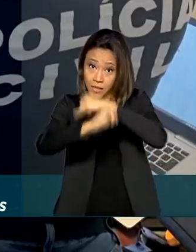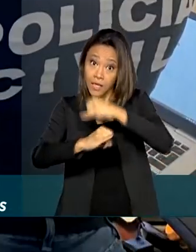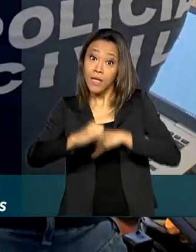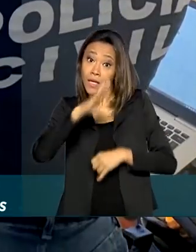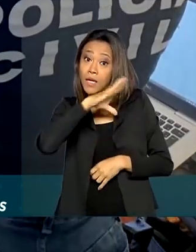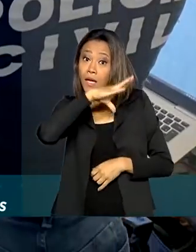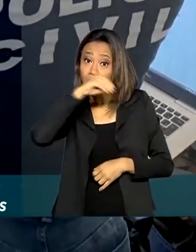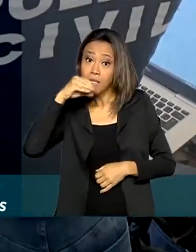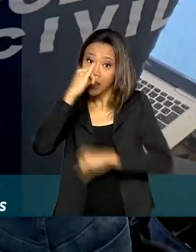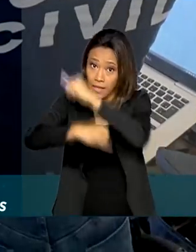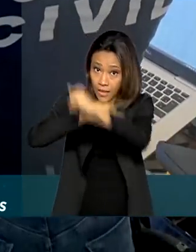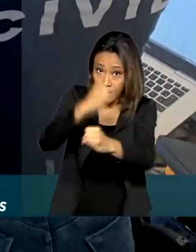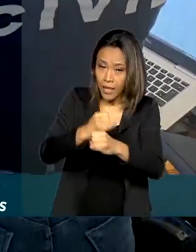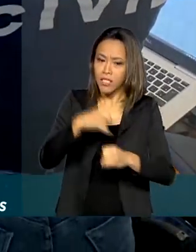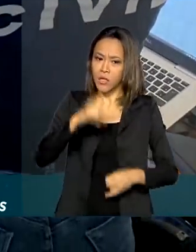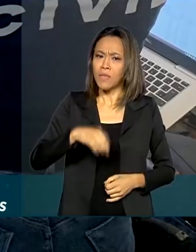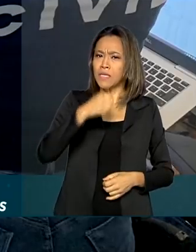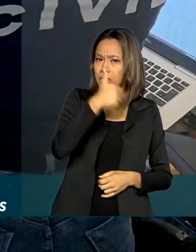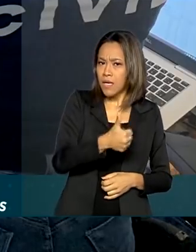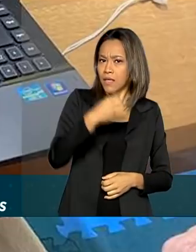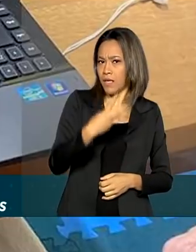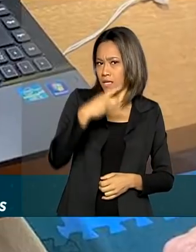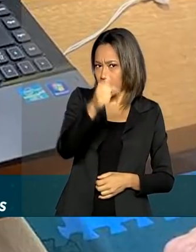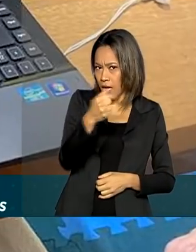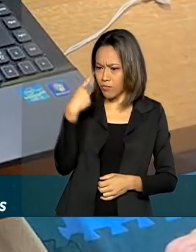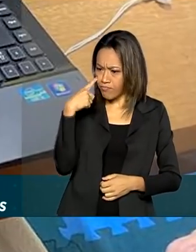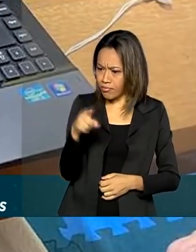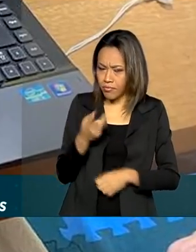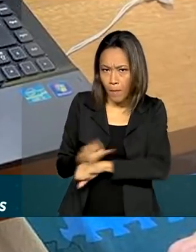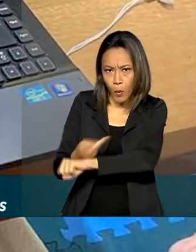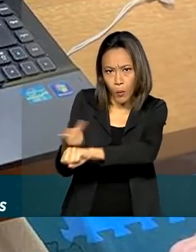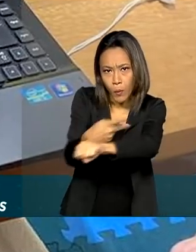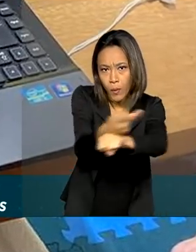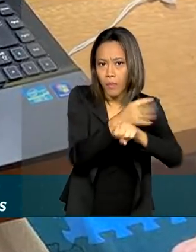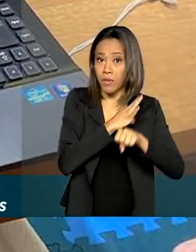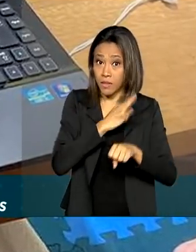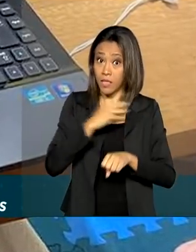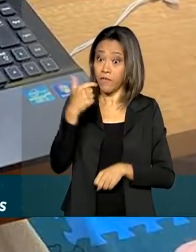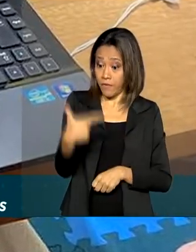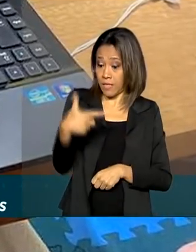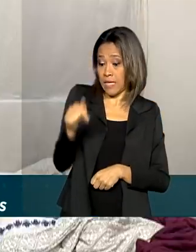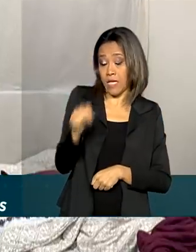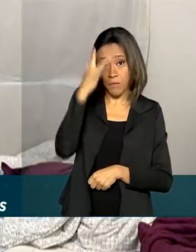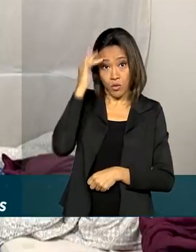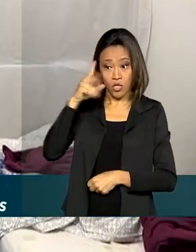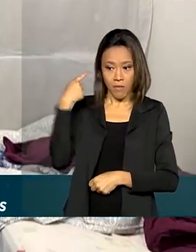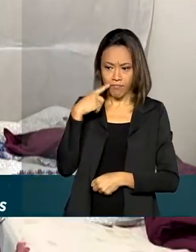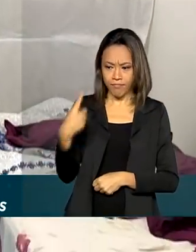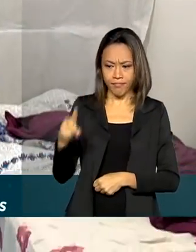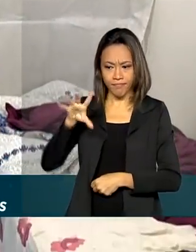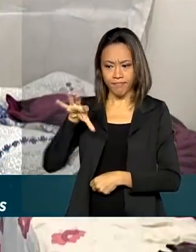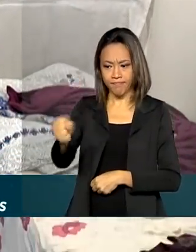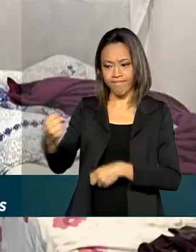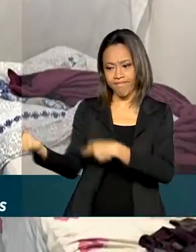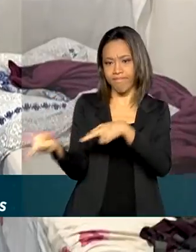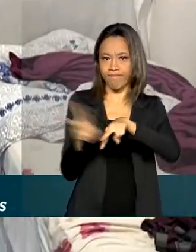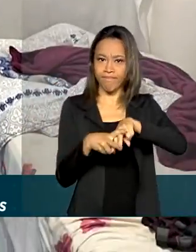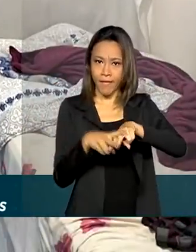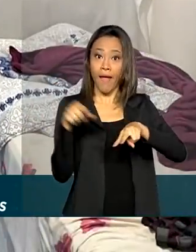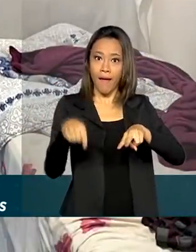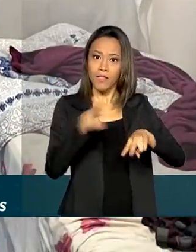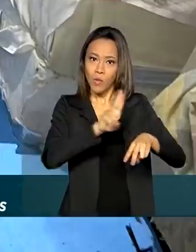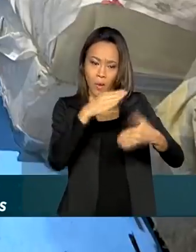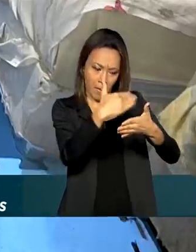São 137 mandatos de busca e apreensão e 27 pessoas já foram presas em flagrante. Essa lista deve aumentar durante